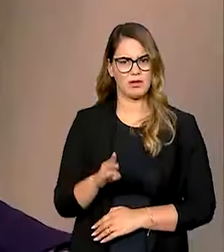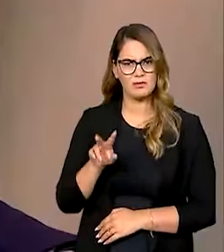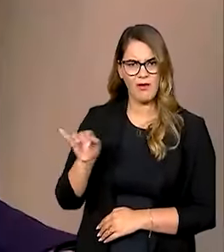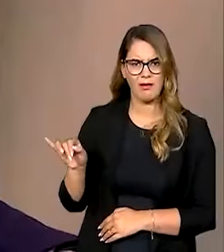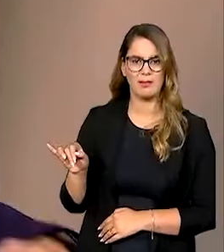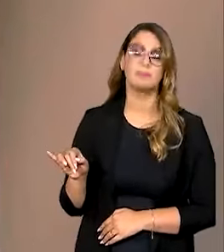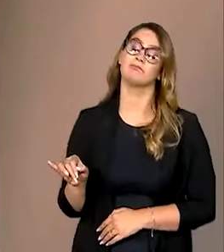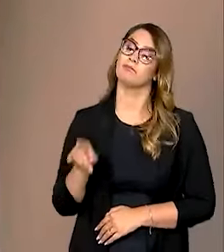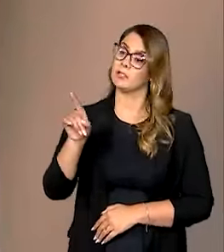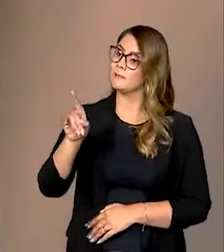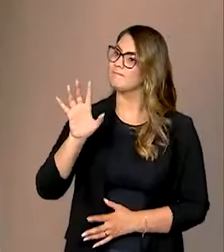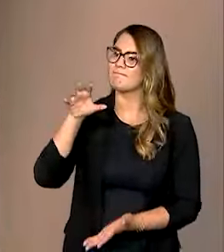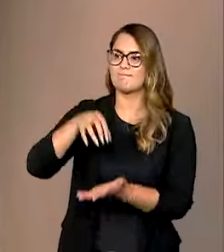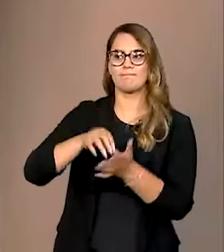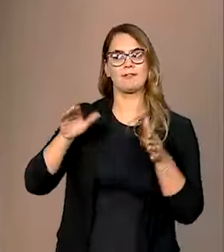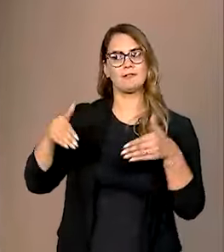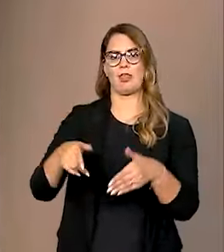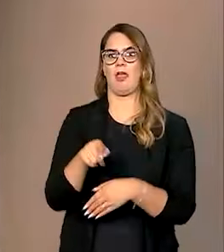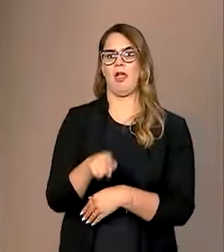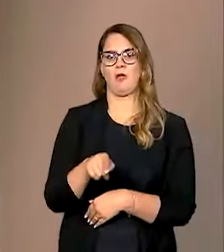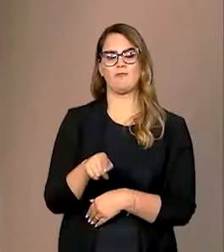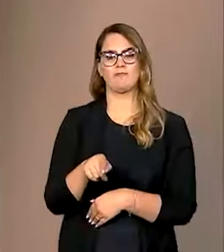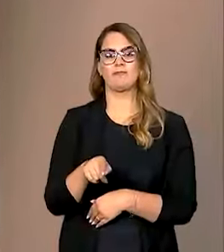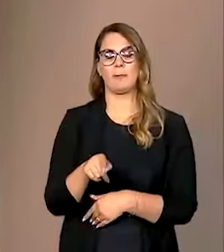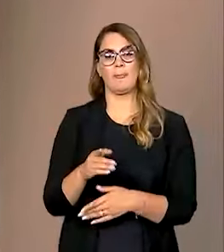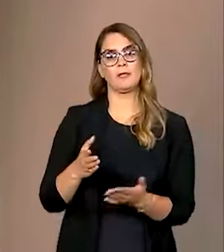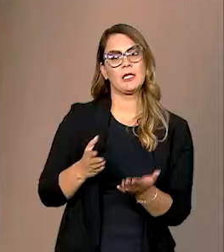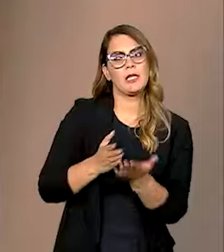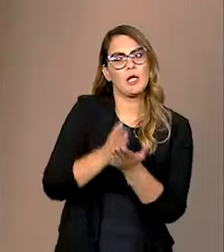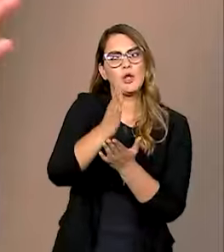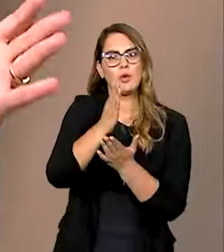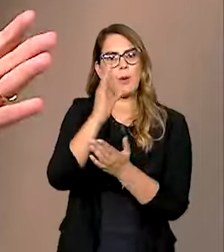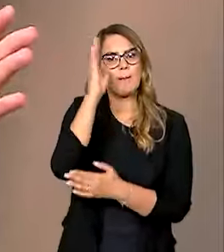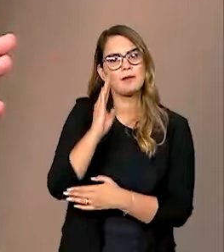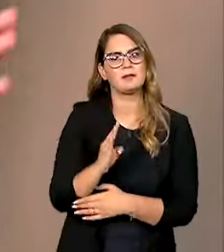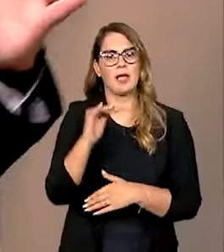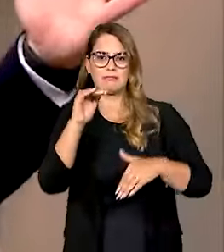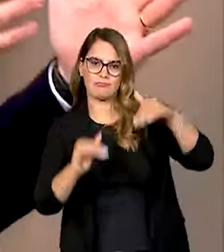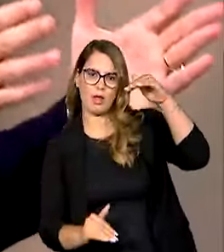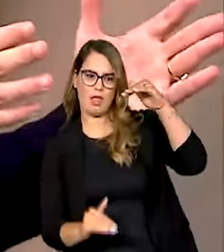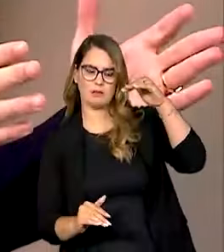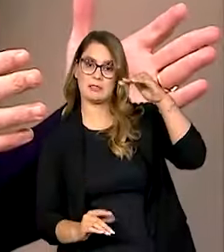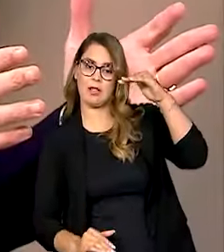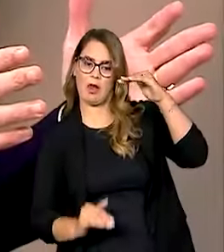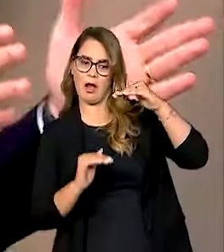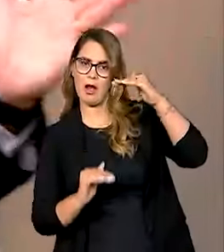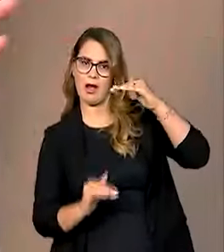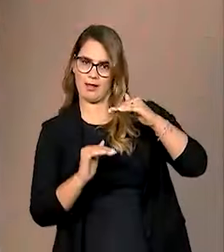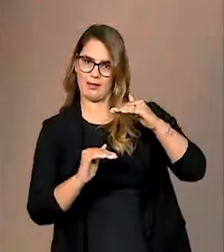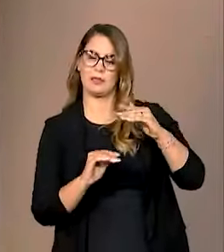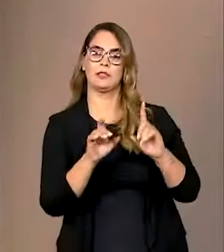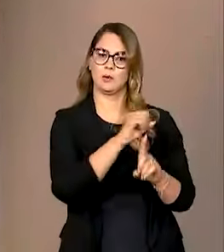É, esse é um elemento central da linha estabelecida pelo Brasil. Redução desigualdades. Ah, redução desigualdade social